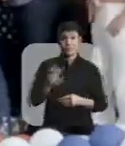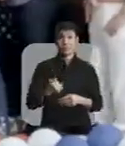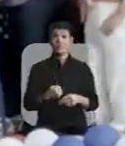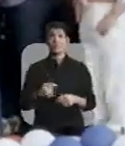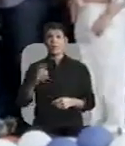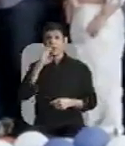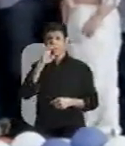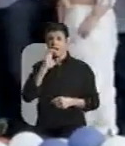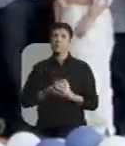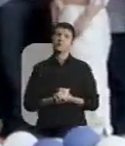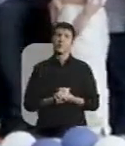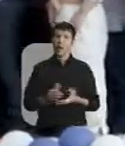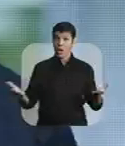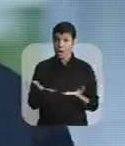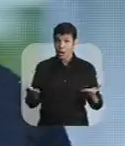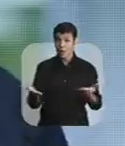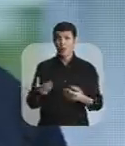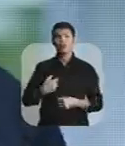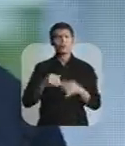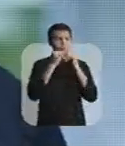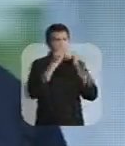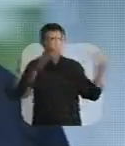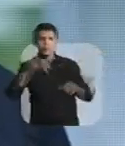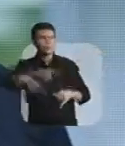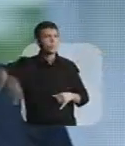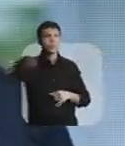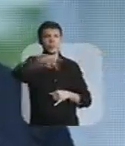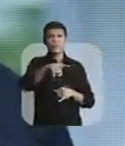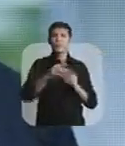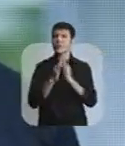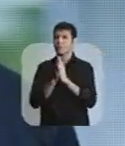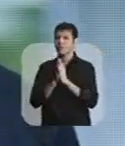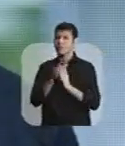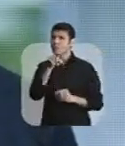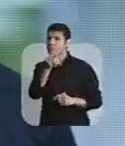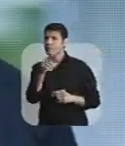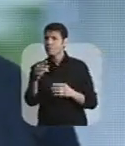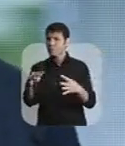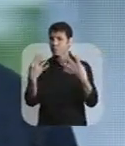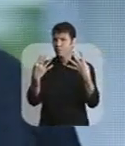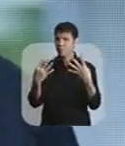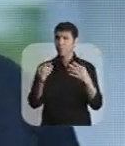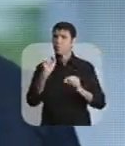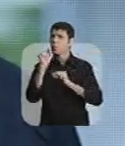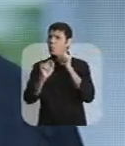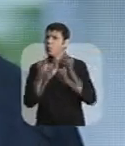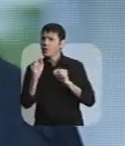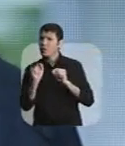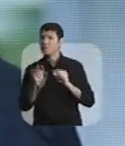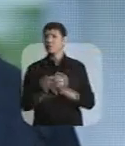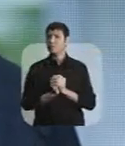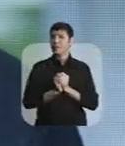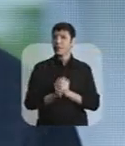Eu quero me dirigir a vocês para dizer a vocês que é muito importante